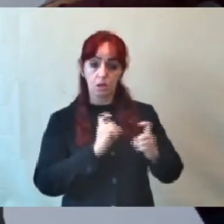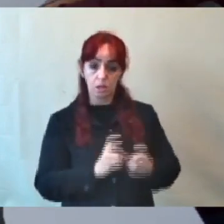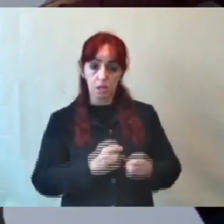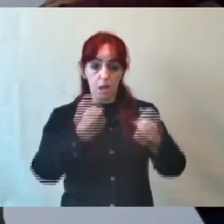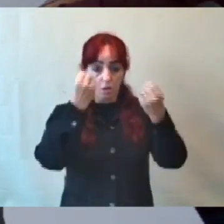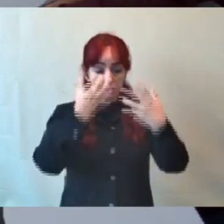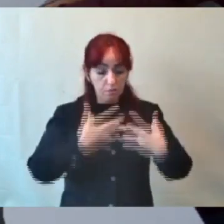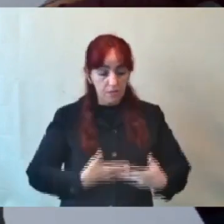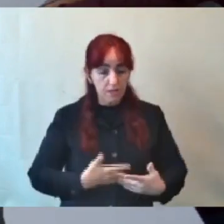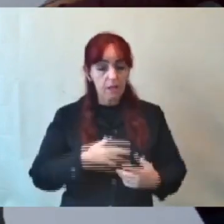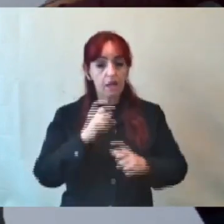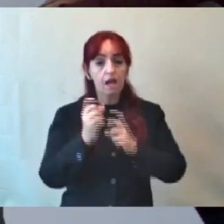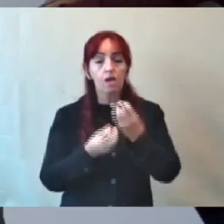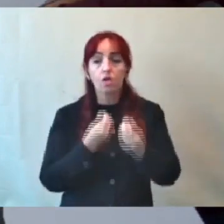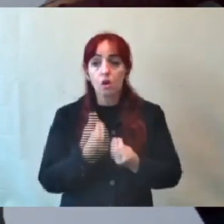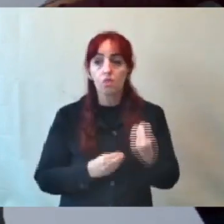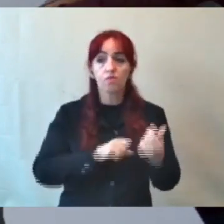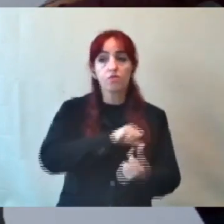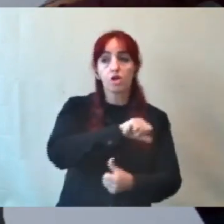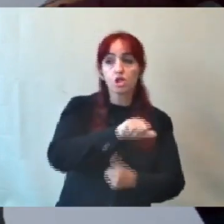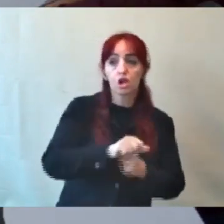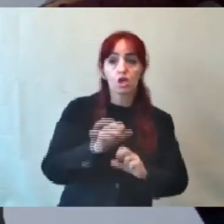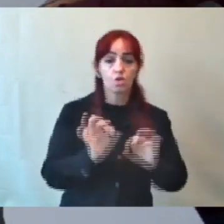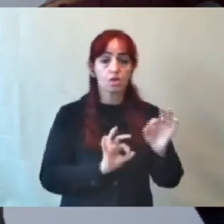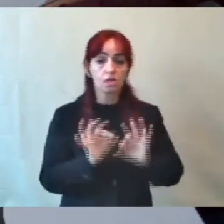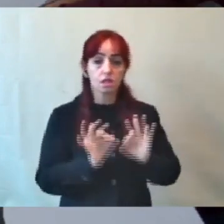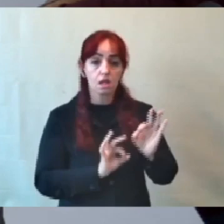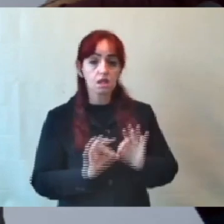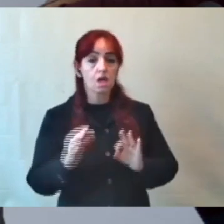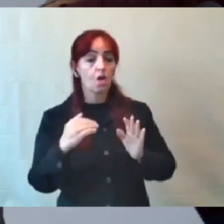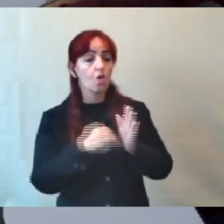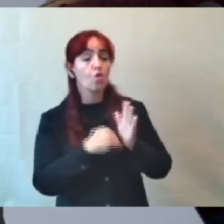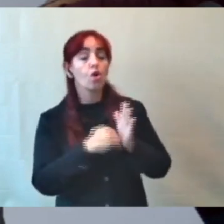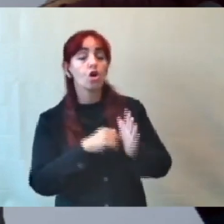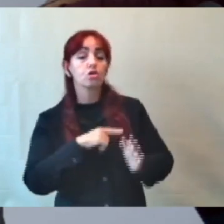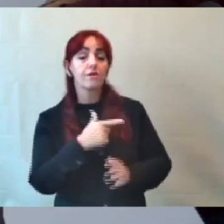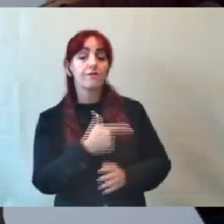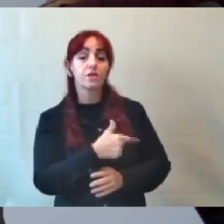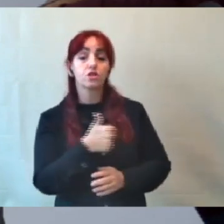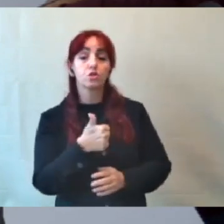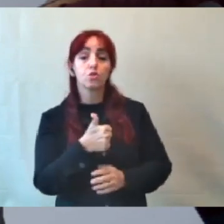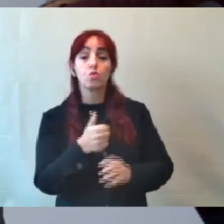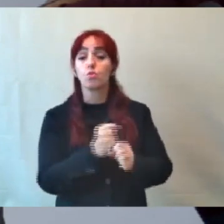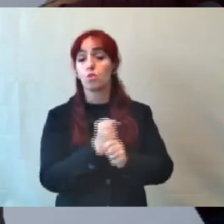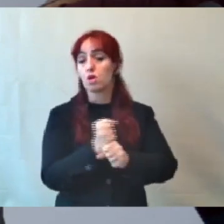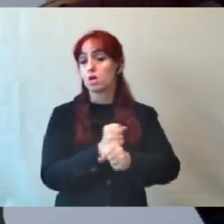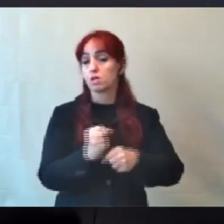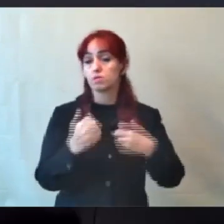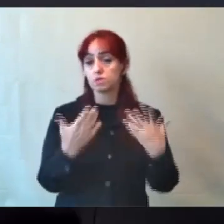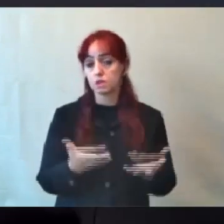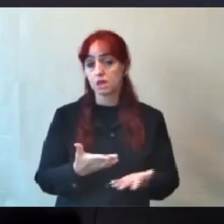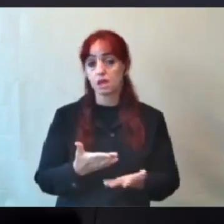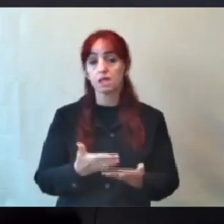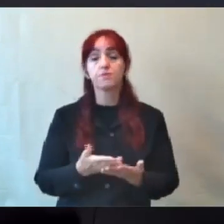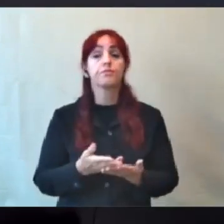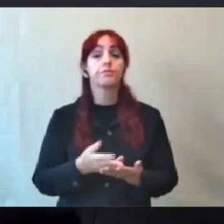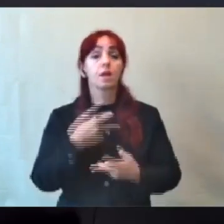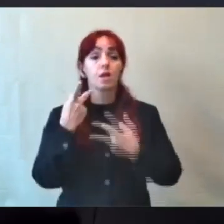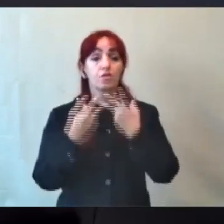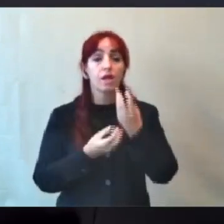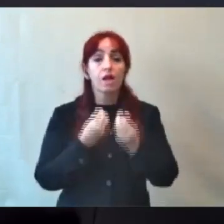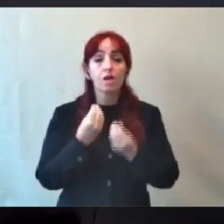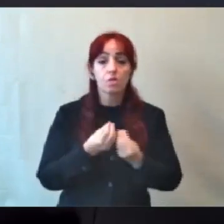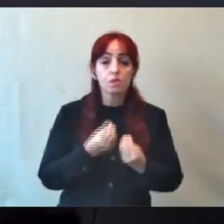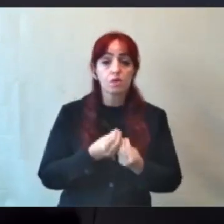quais foram as modernizações dos últimos anos, o código tem 21 anos, e dizer o que são as perspectivas de melhoria para que a gente possa